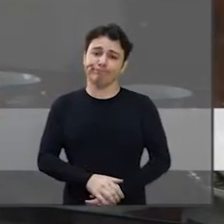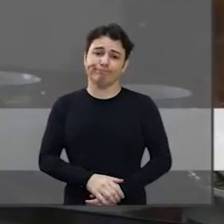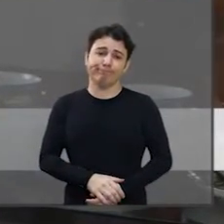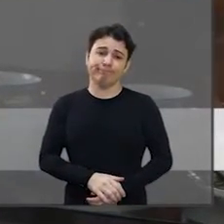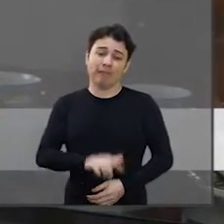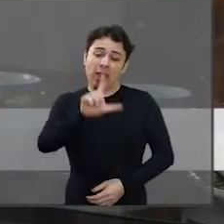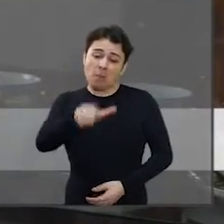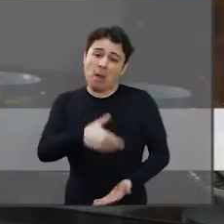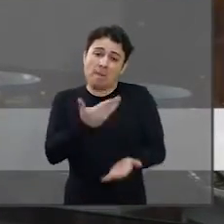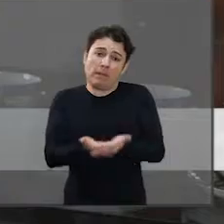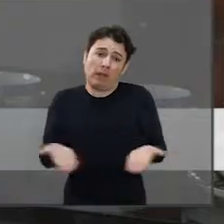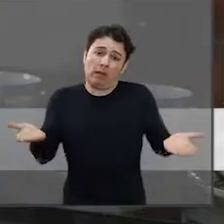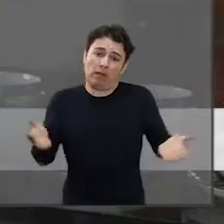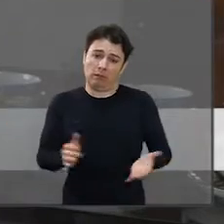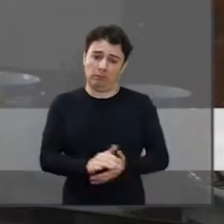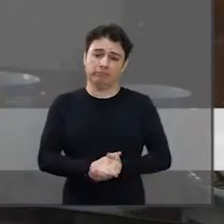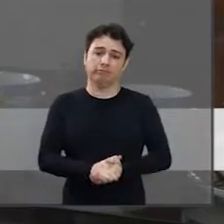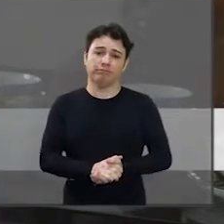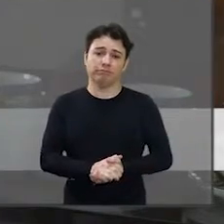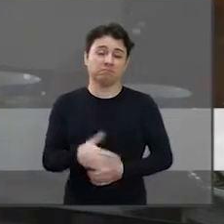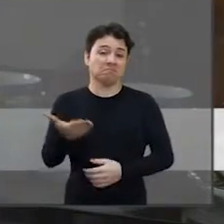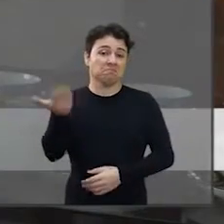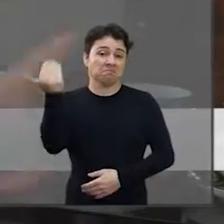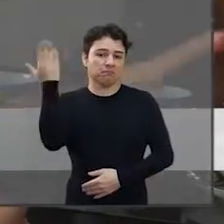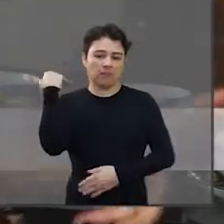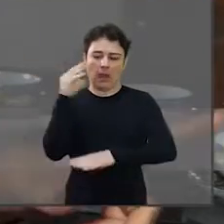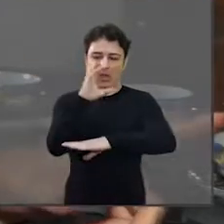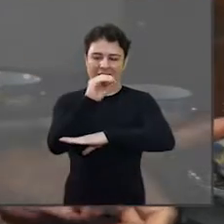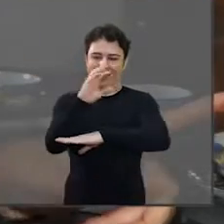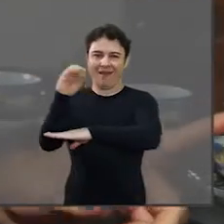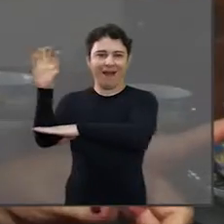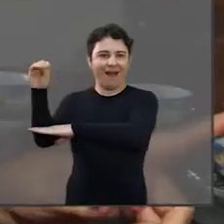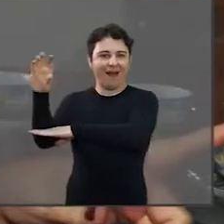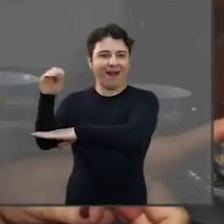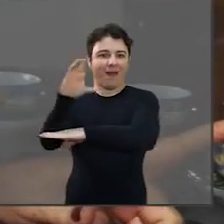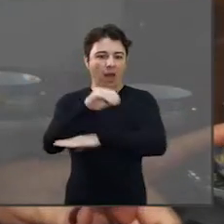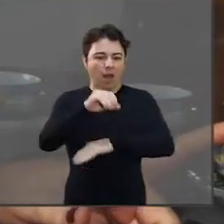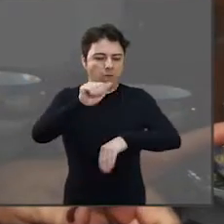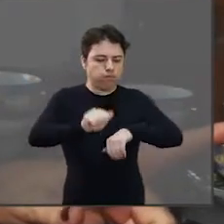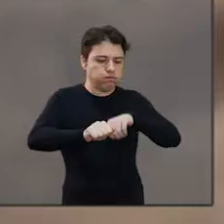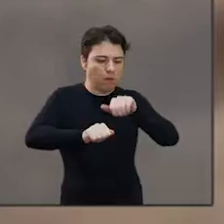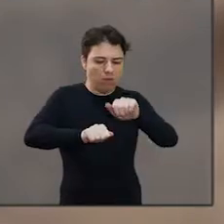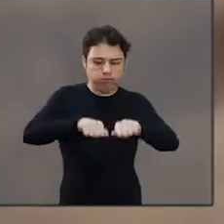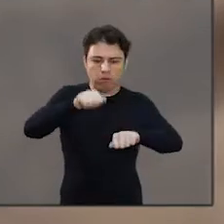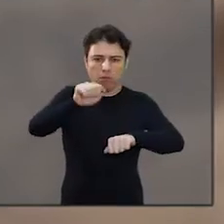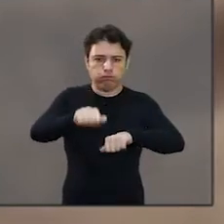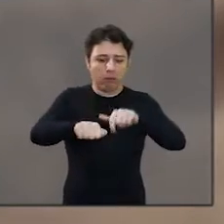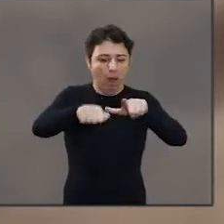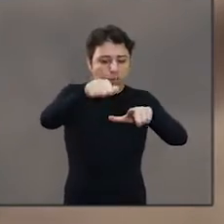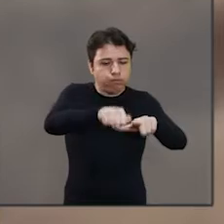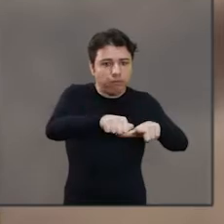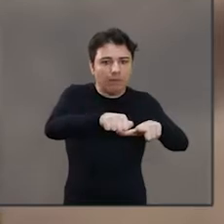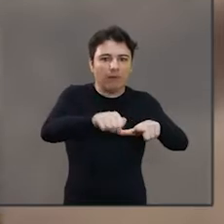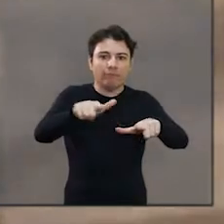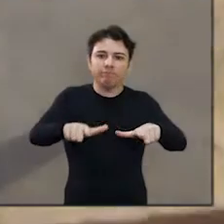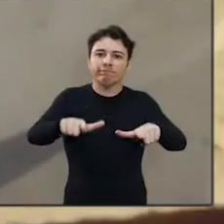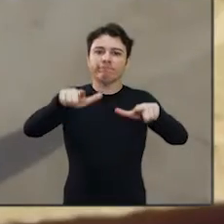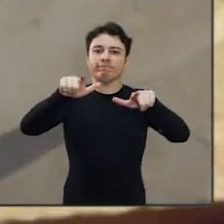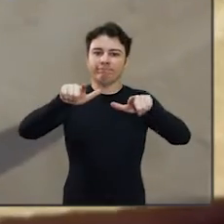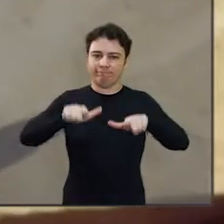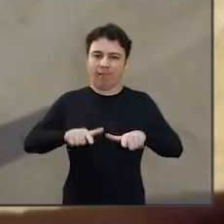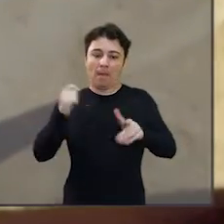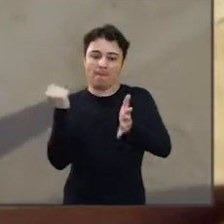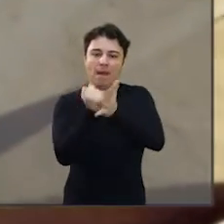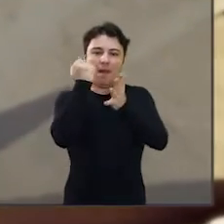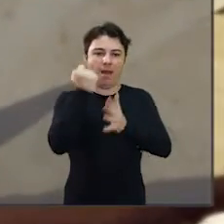tarde demais, quando já se queimou tudo. Inclusive, nós tínhamos acervo lá no museu. Lajes com pegadas de